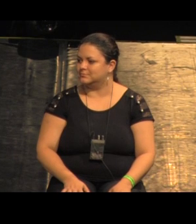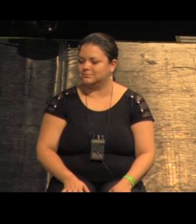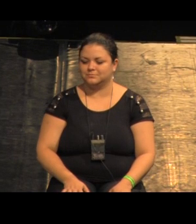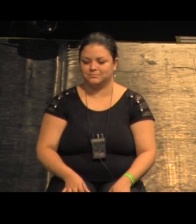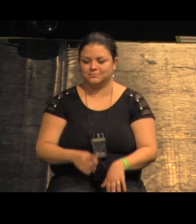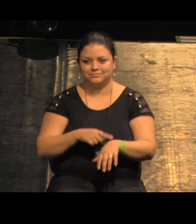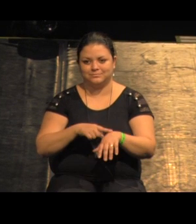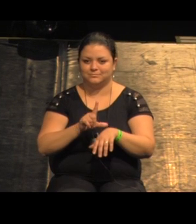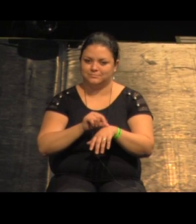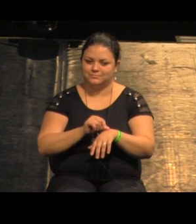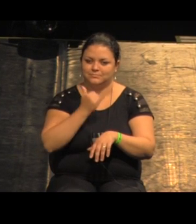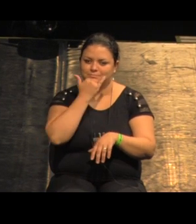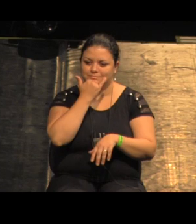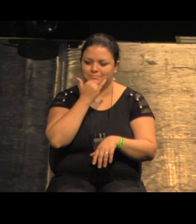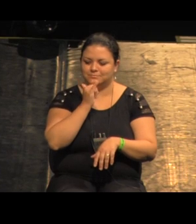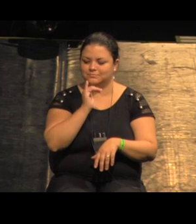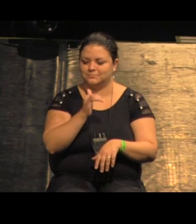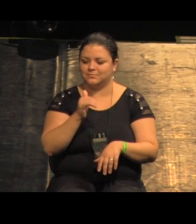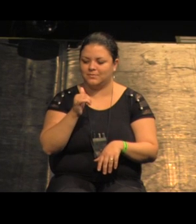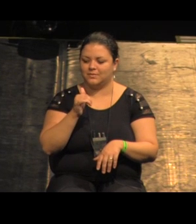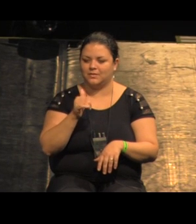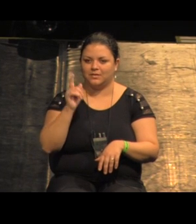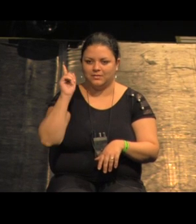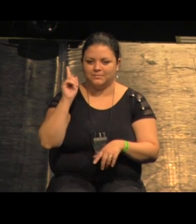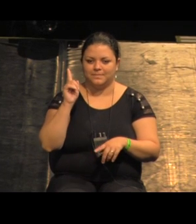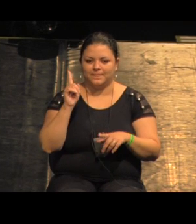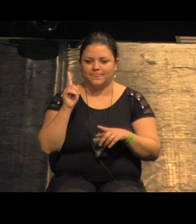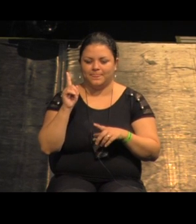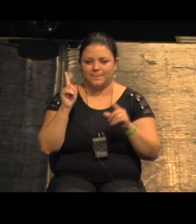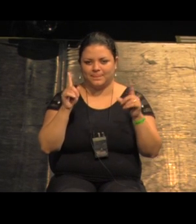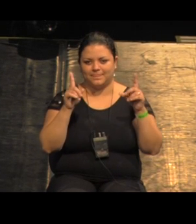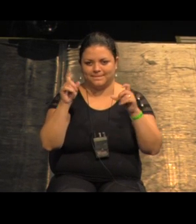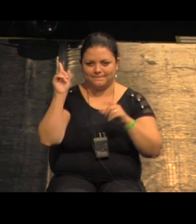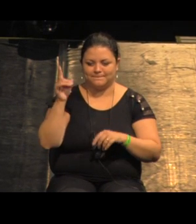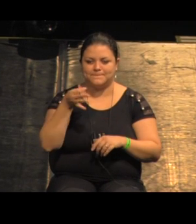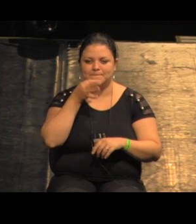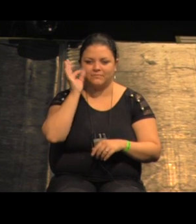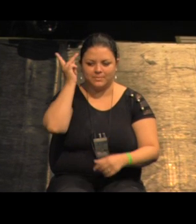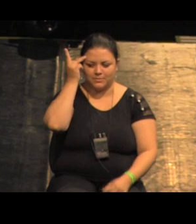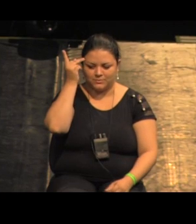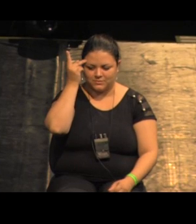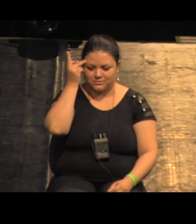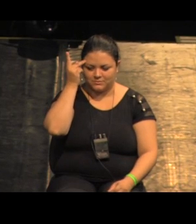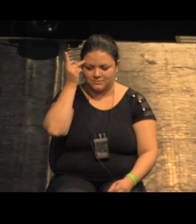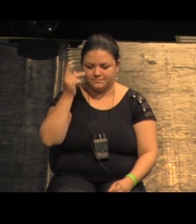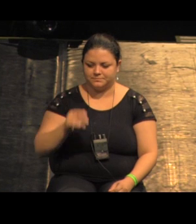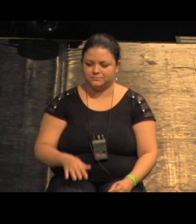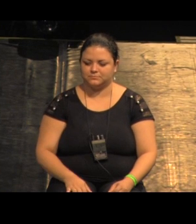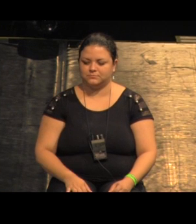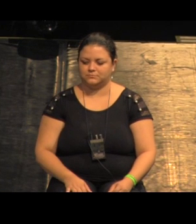o tempo então esse aqui é o Casa Paulista que o Filipe nos apresentou está aqui